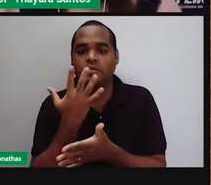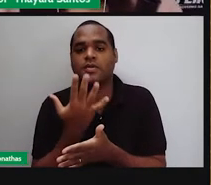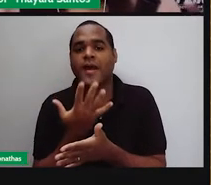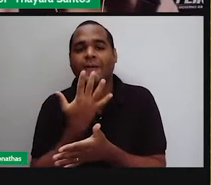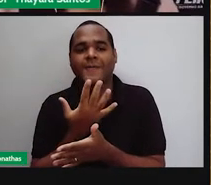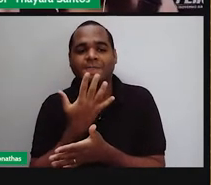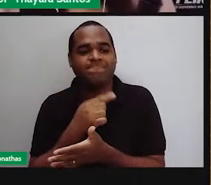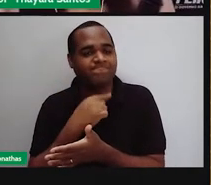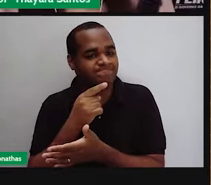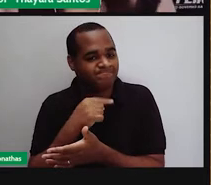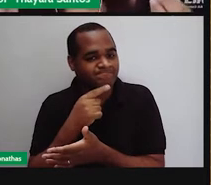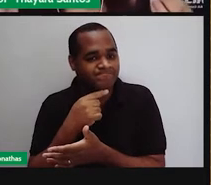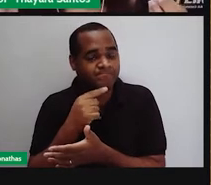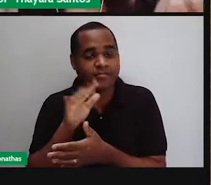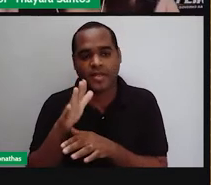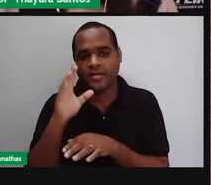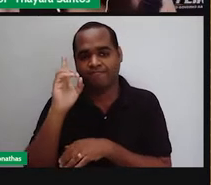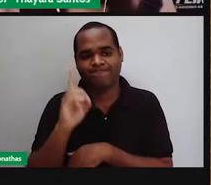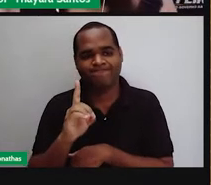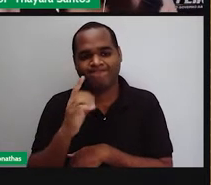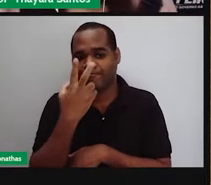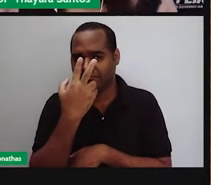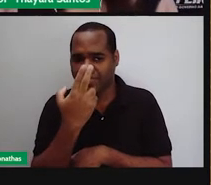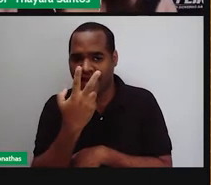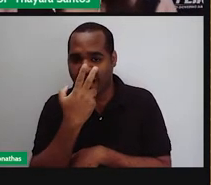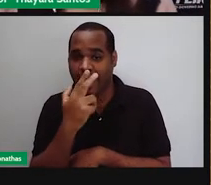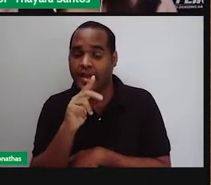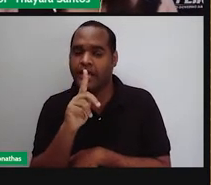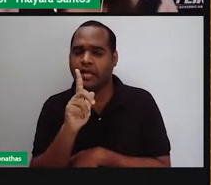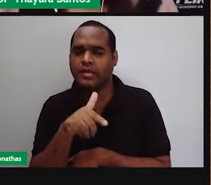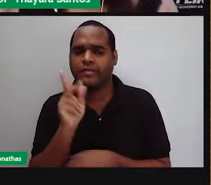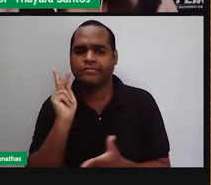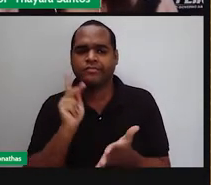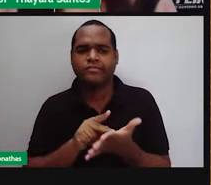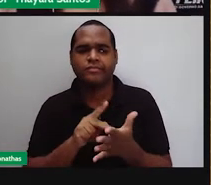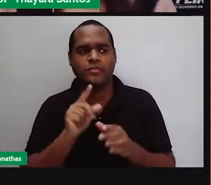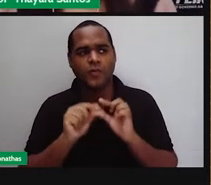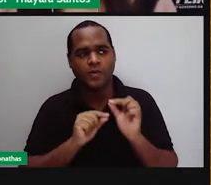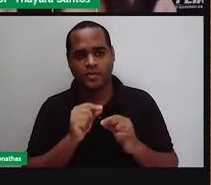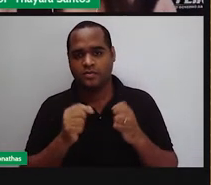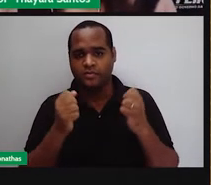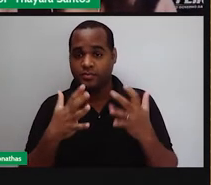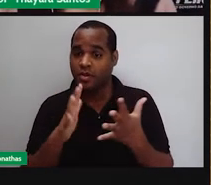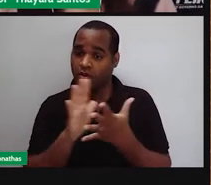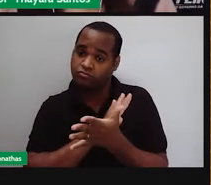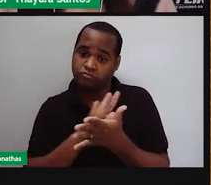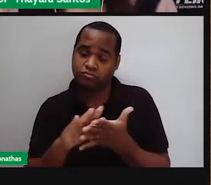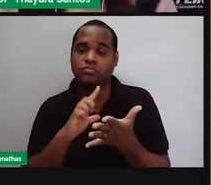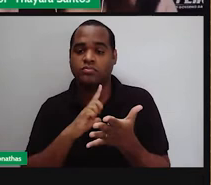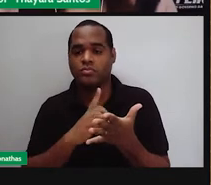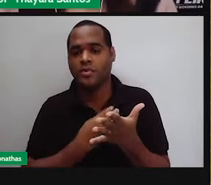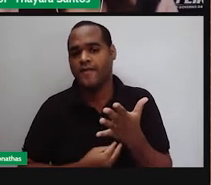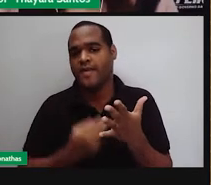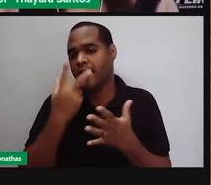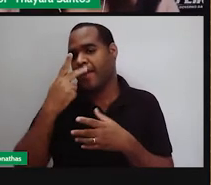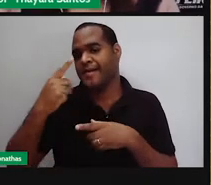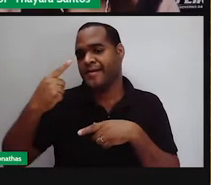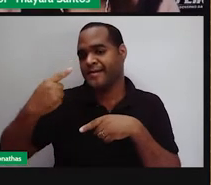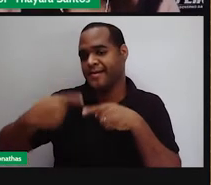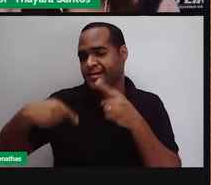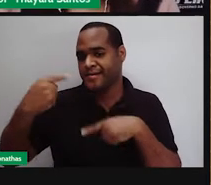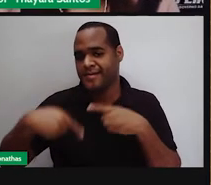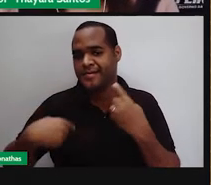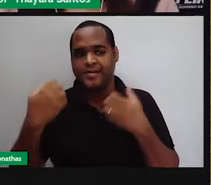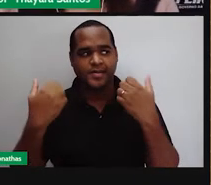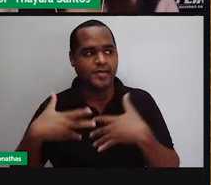porque tem alguma deficiência ali. Na verdade, uma das disfunções